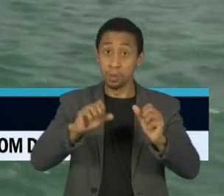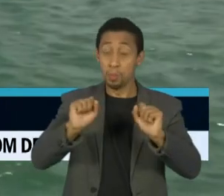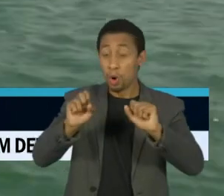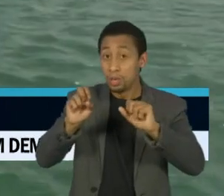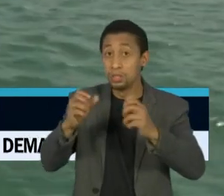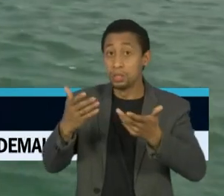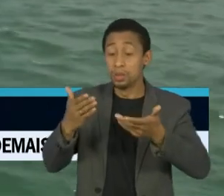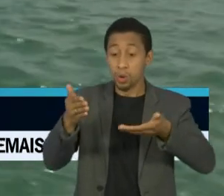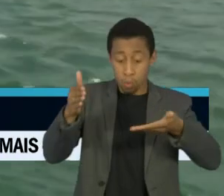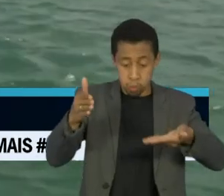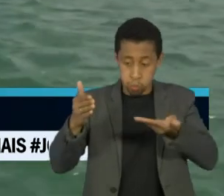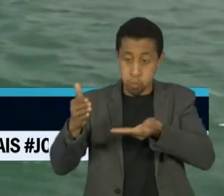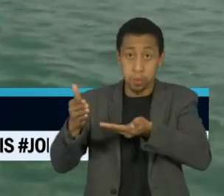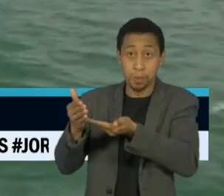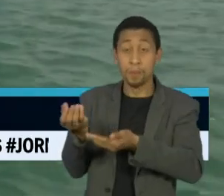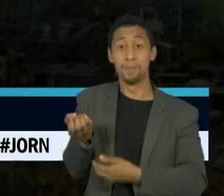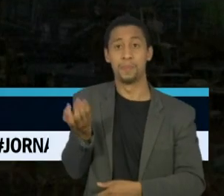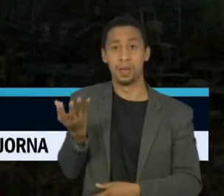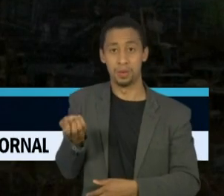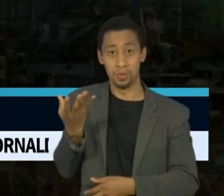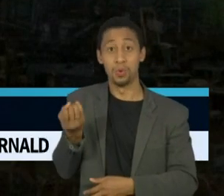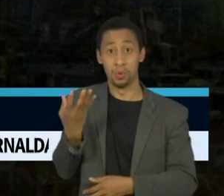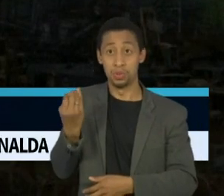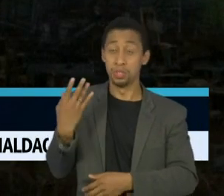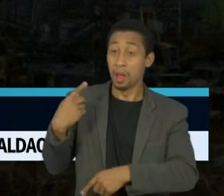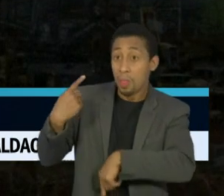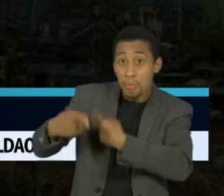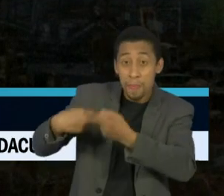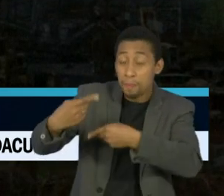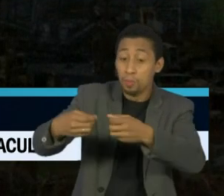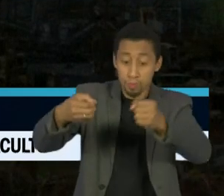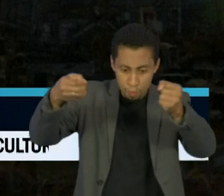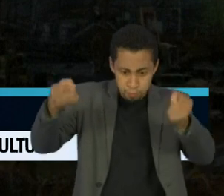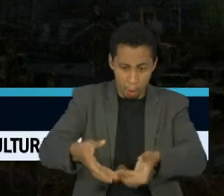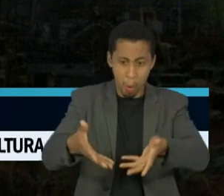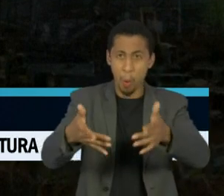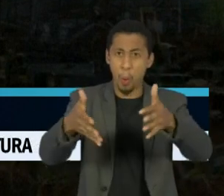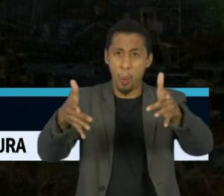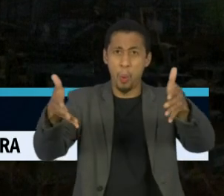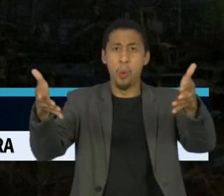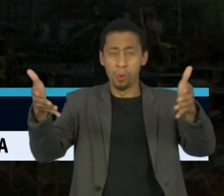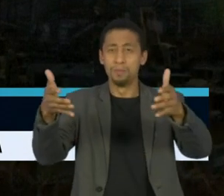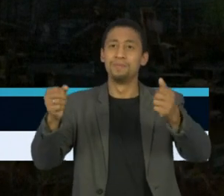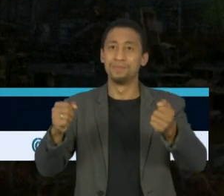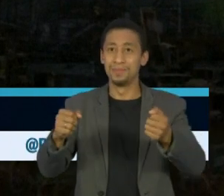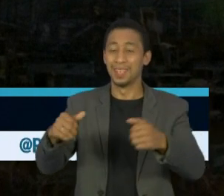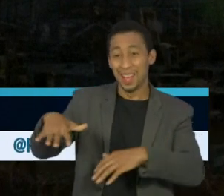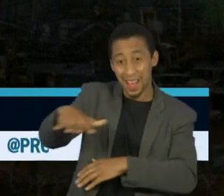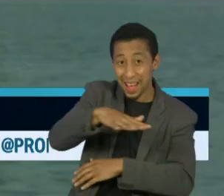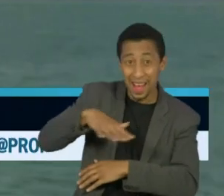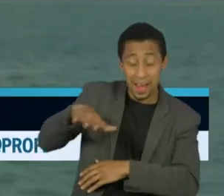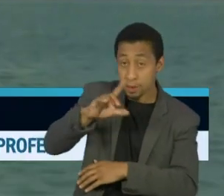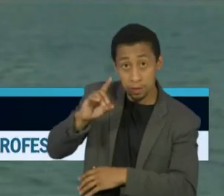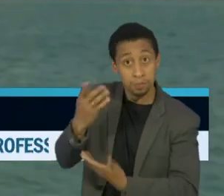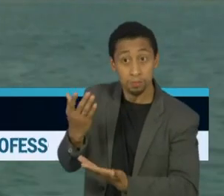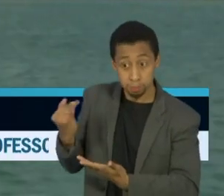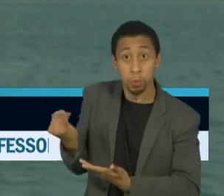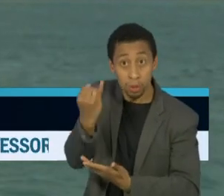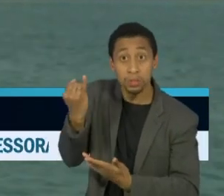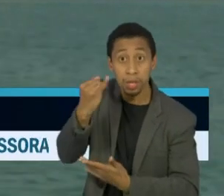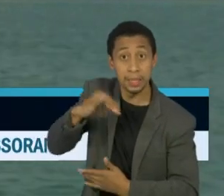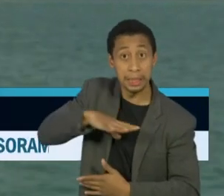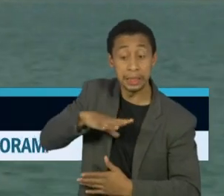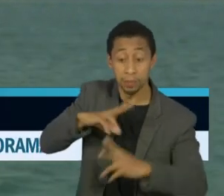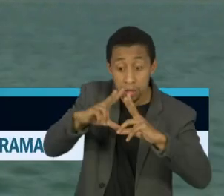vistos no porto de Beirute dias após a poderosa explosão que destruiu o mar importante da cidade. Hoje,